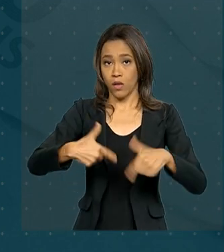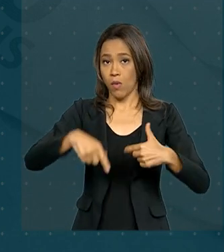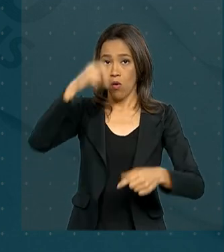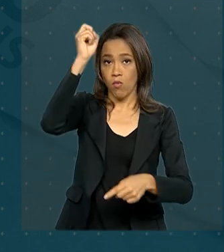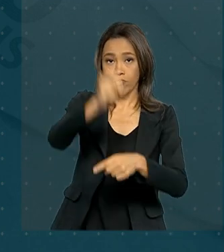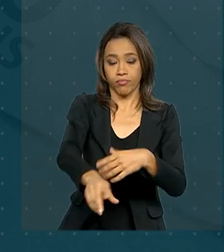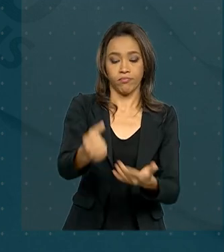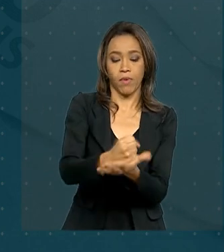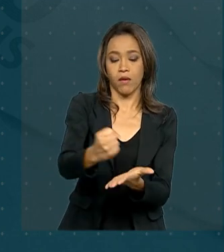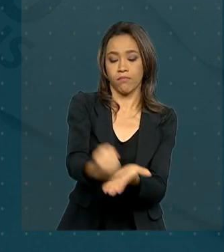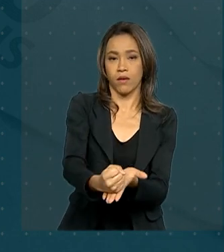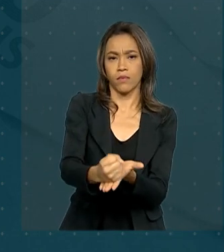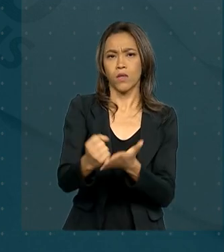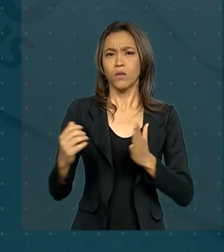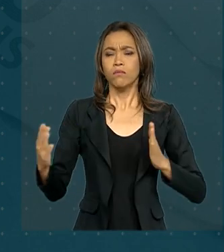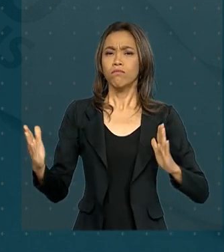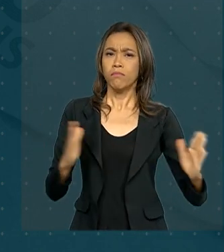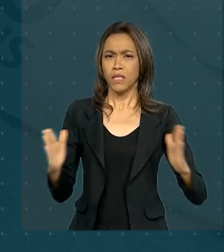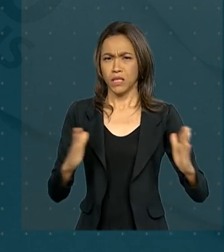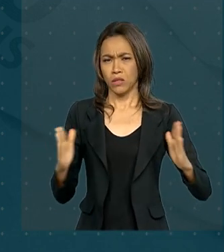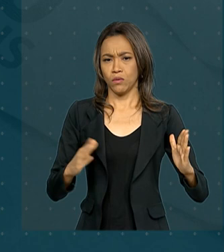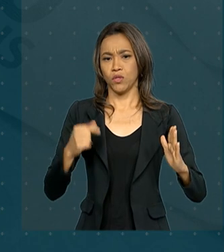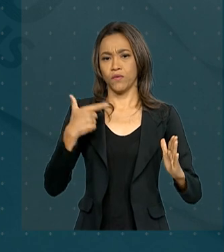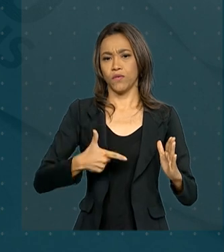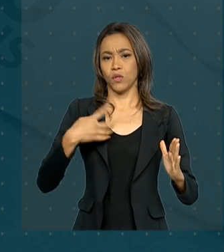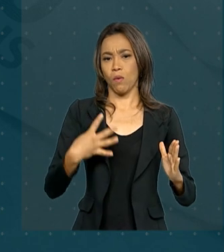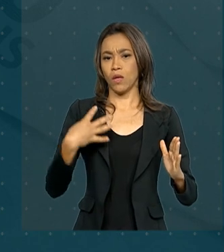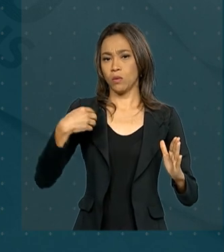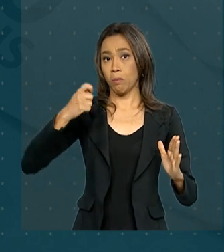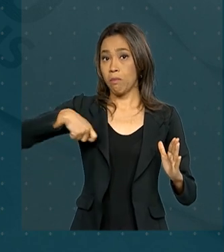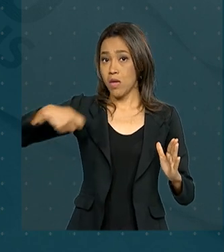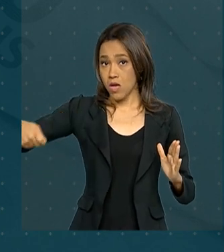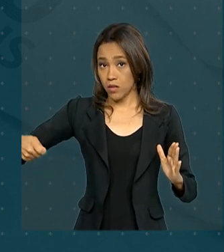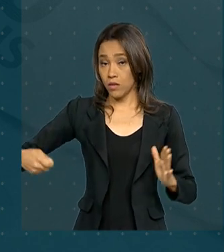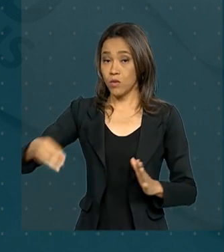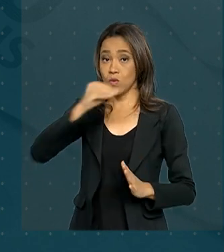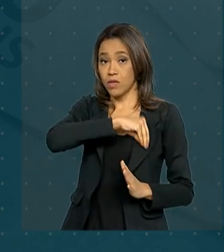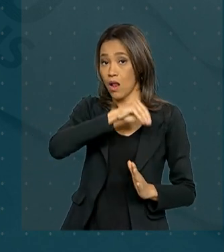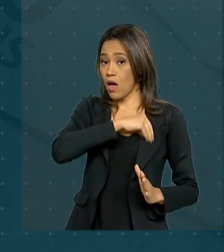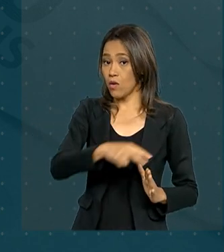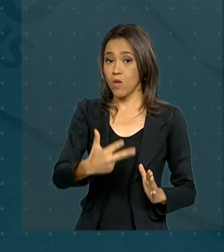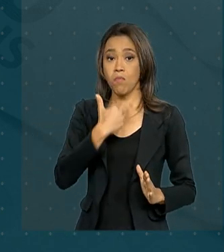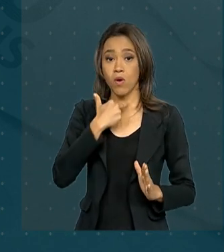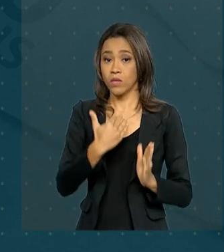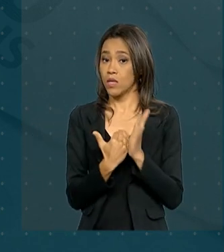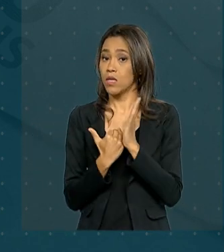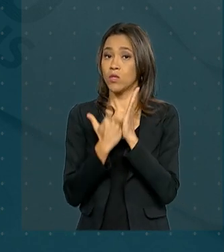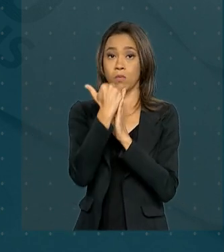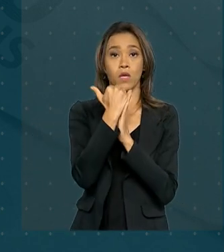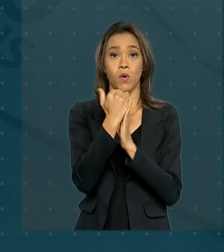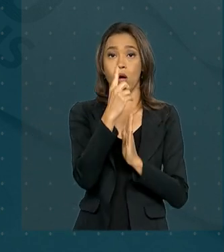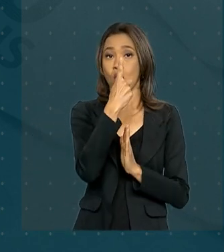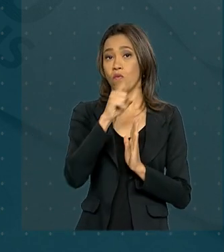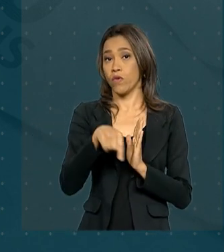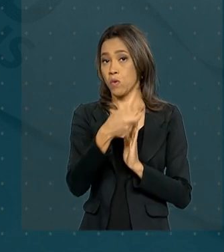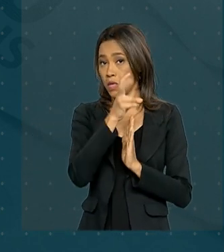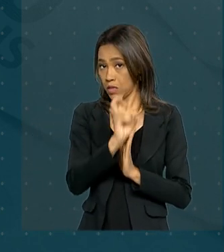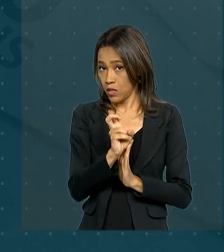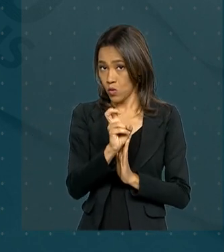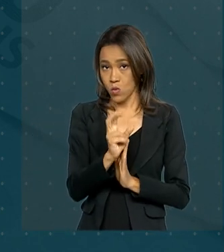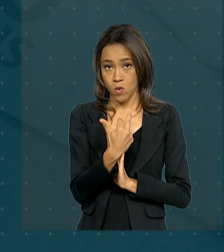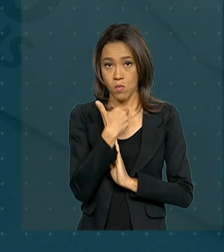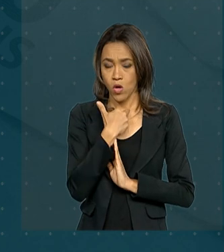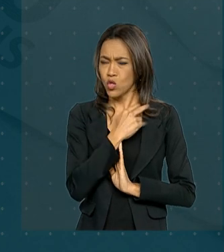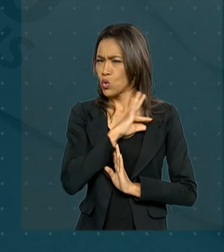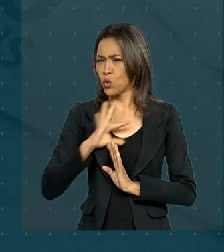Os contratos terão validade de até 24 meses. O salário não pode ser superior a um salário mínimo e meio e todos os